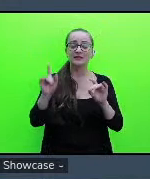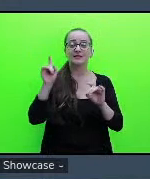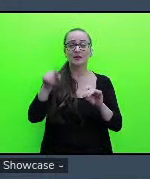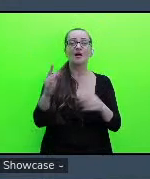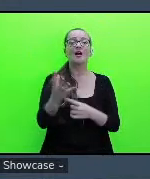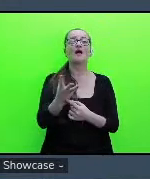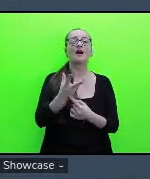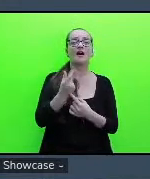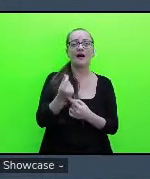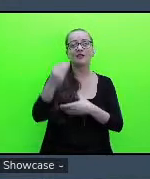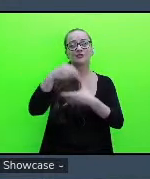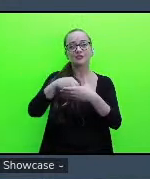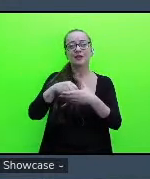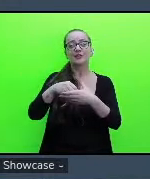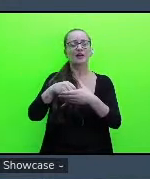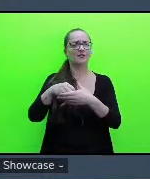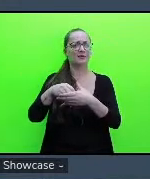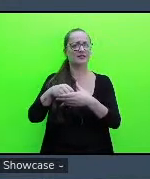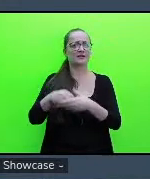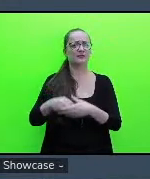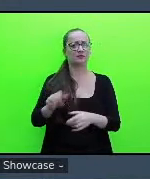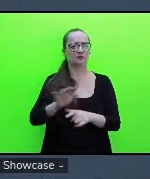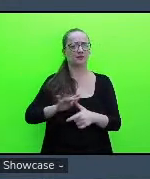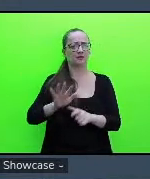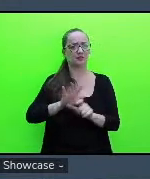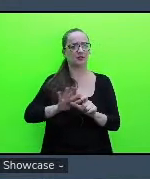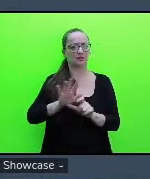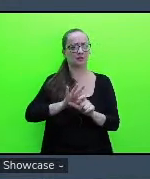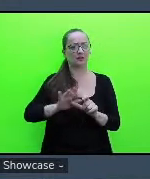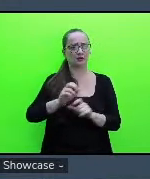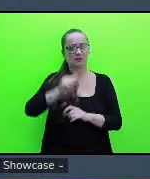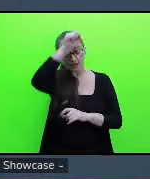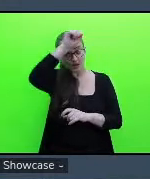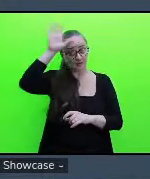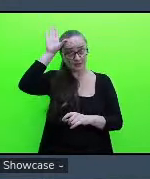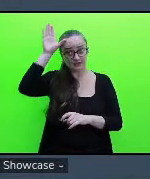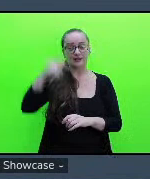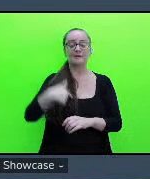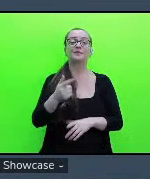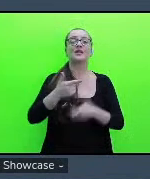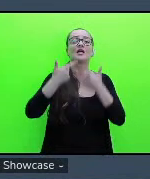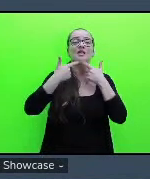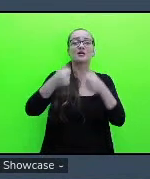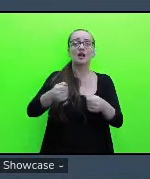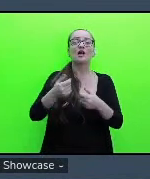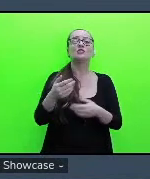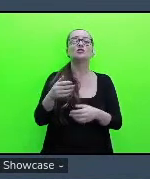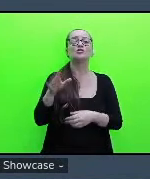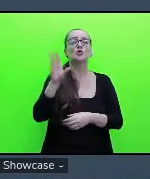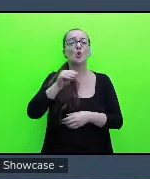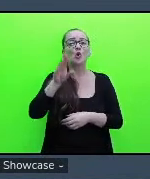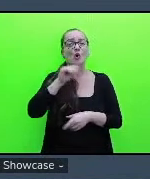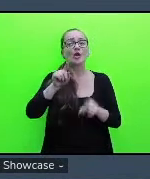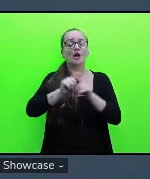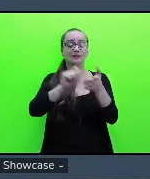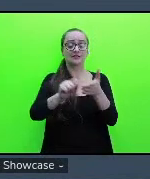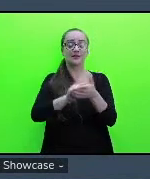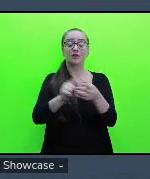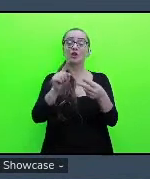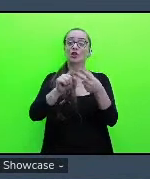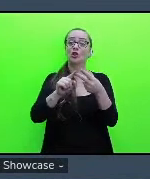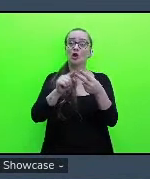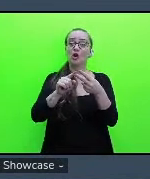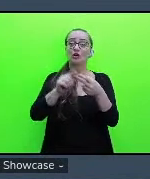alfabetização a música no processo de aquisição da linguagem oral escrita e dois de graduação as